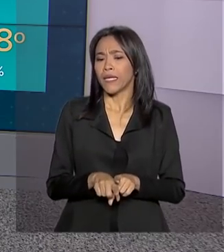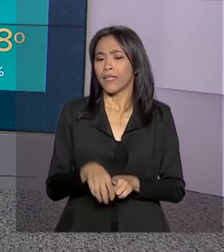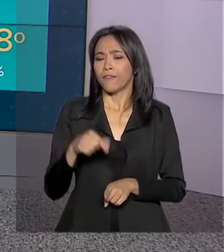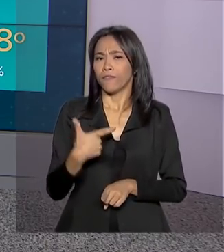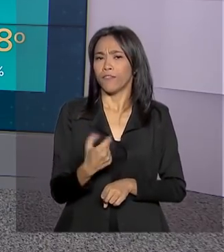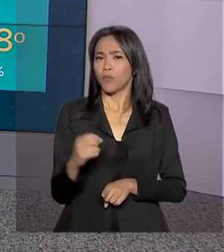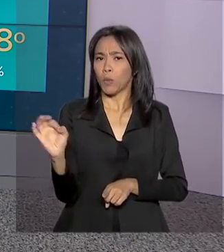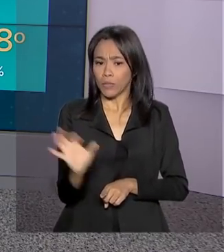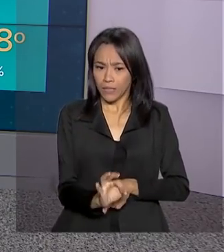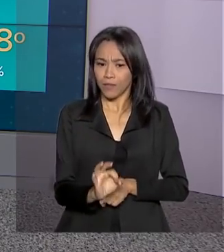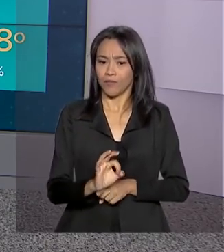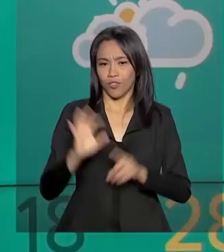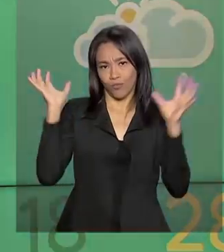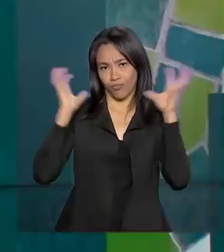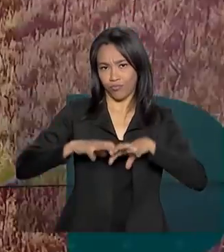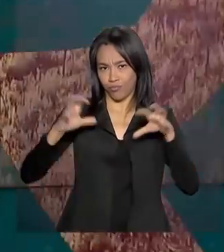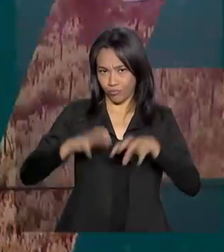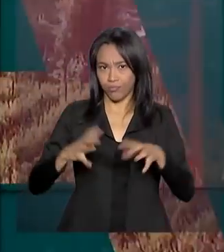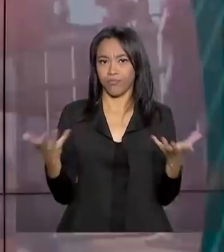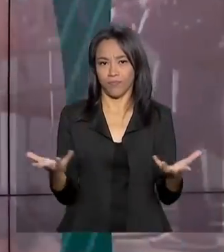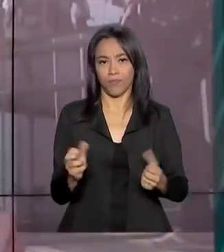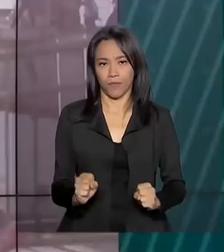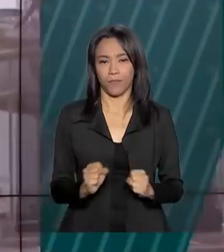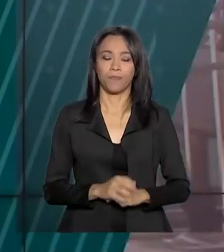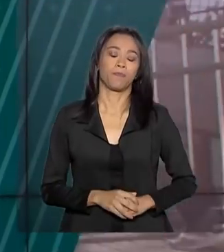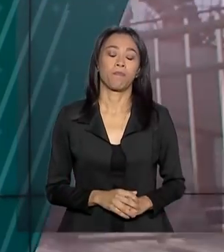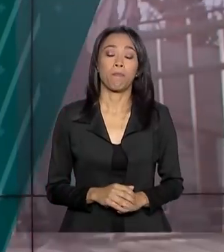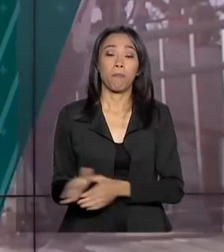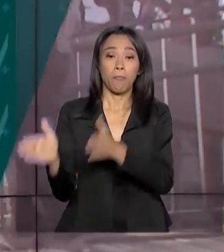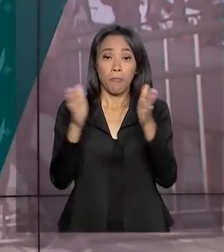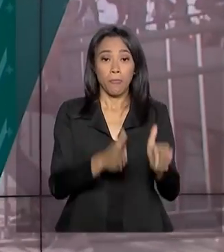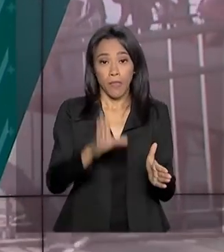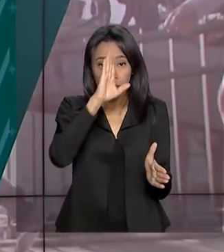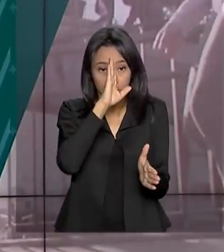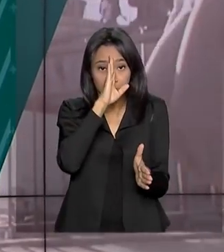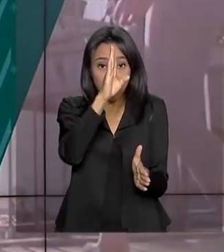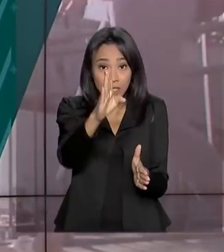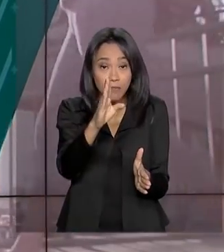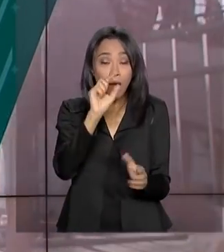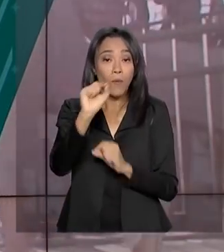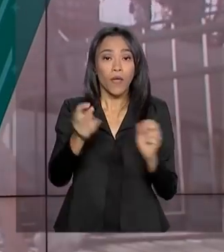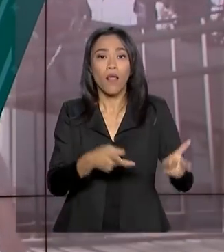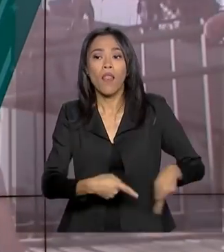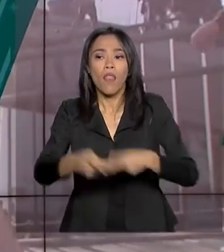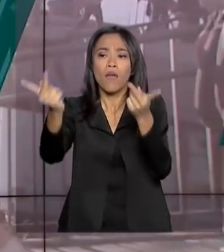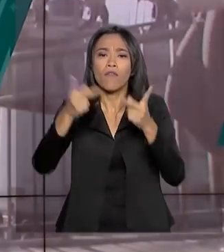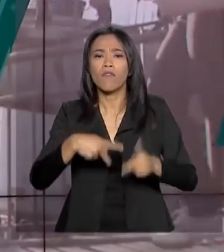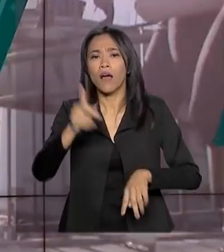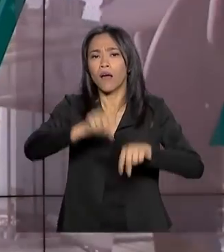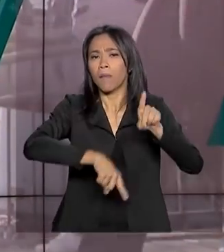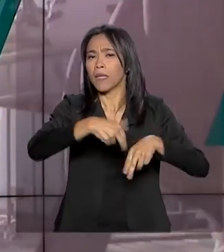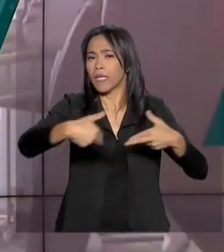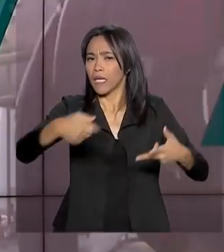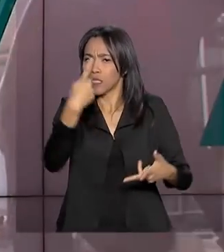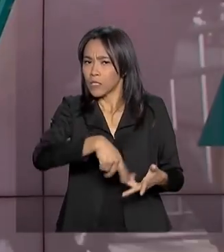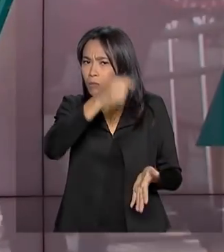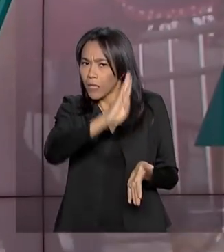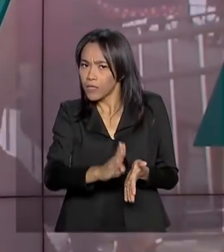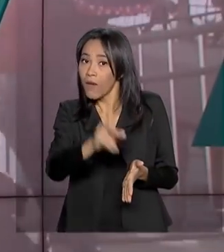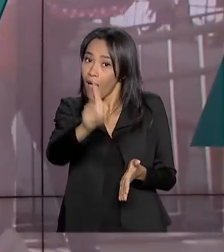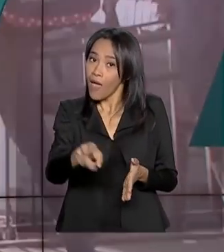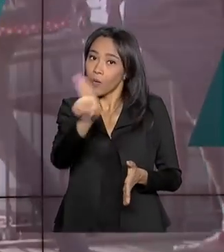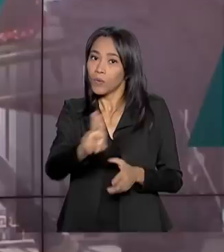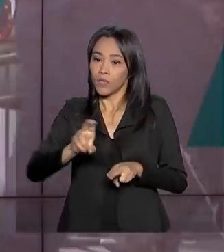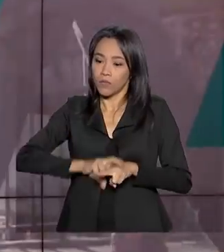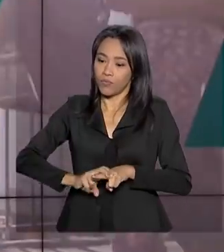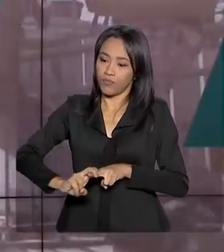possibilidade de chuva. A segunda principal forma de transportar produtos e mercadorias no Brasil é por meio das